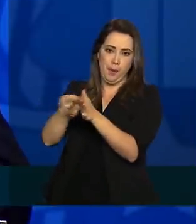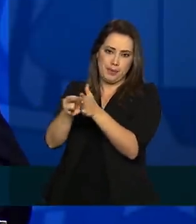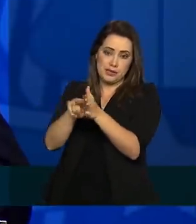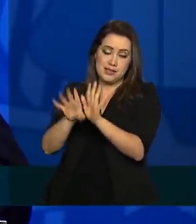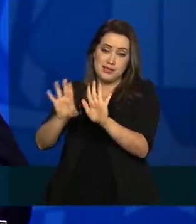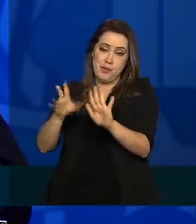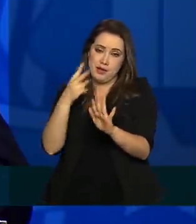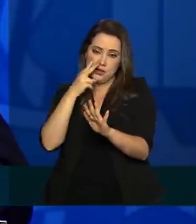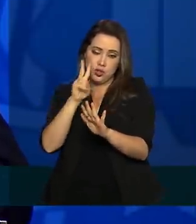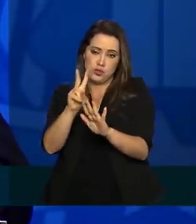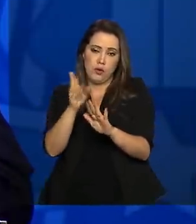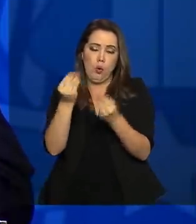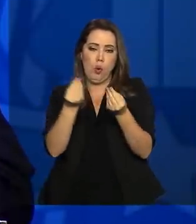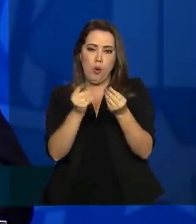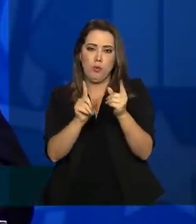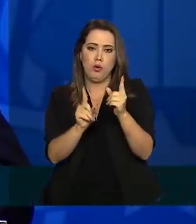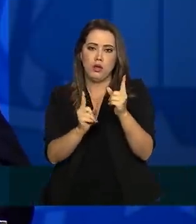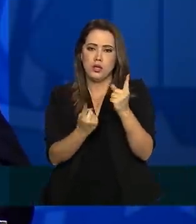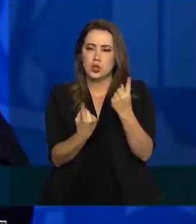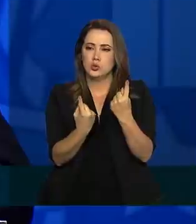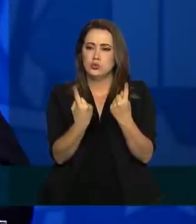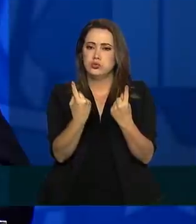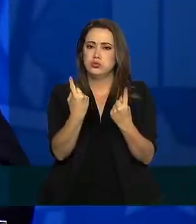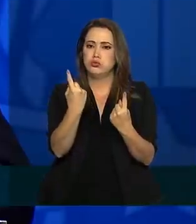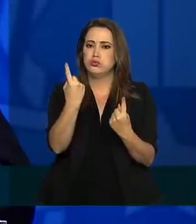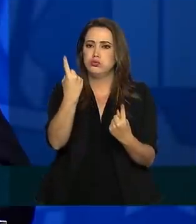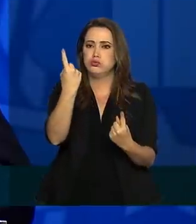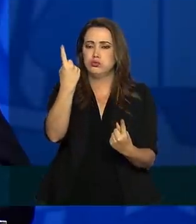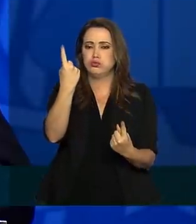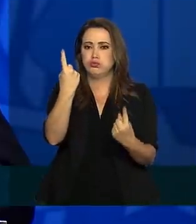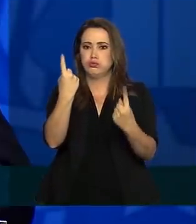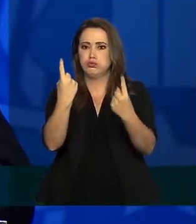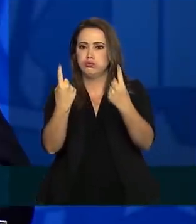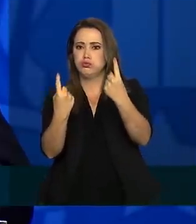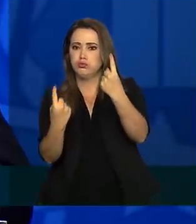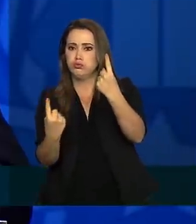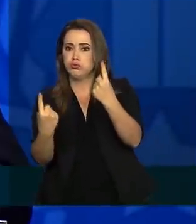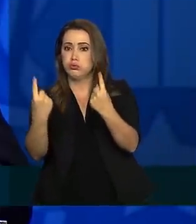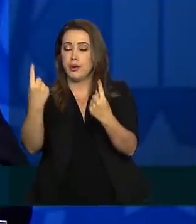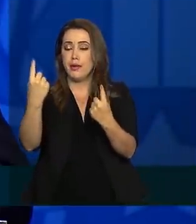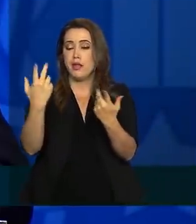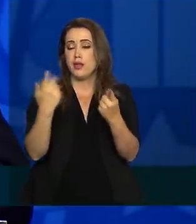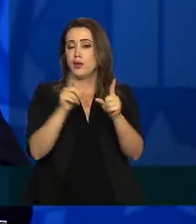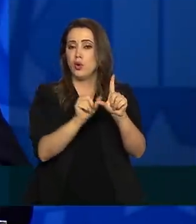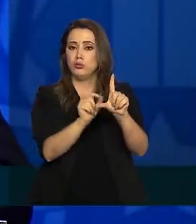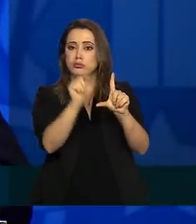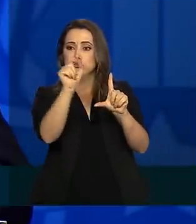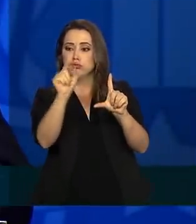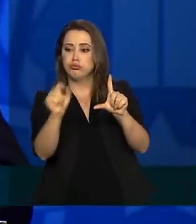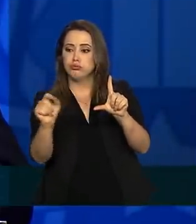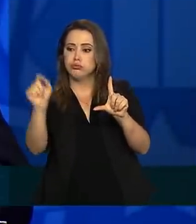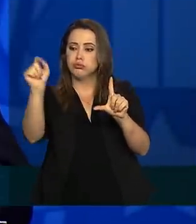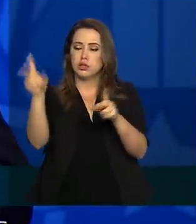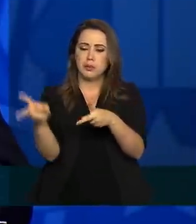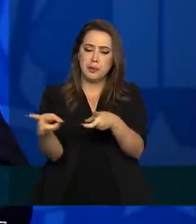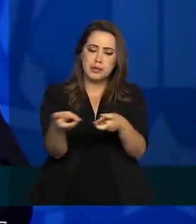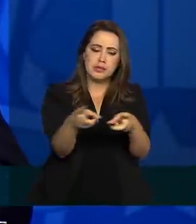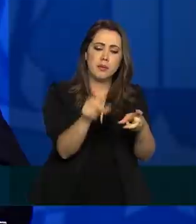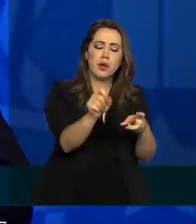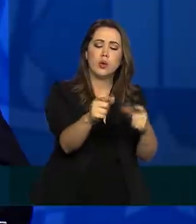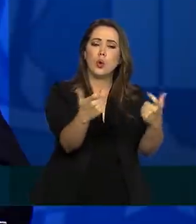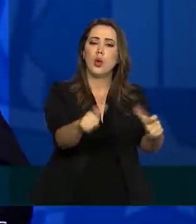acompanhamento da curva epidemiológica, baseado nas notificações e baseado na percepção do que está acontecendo,